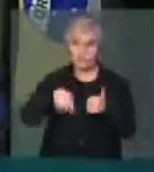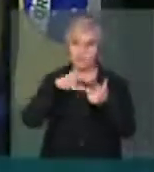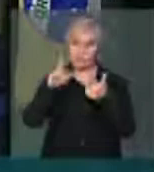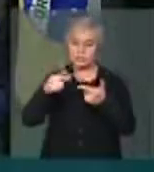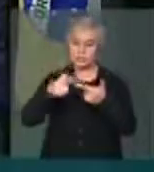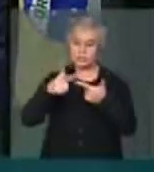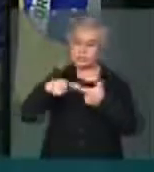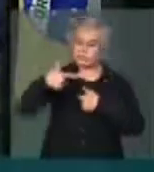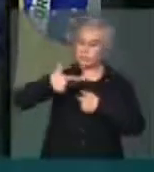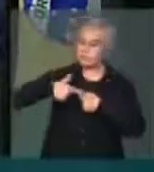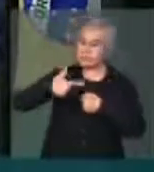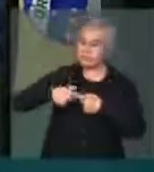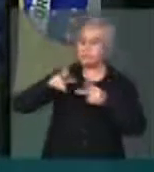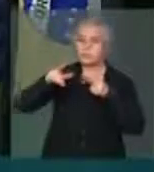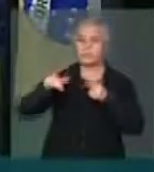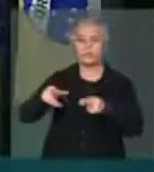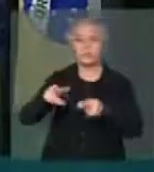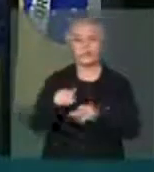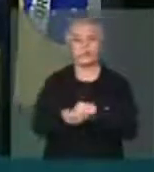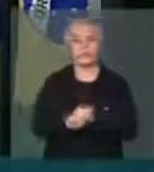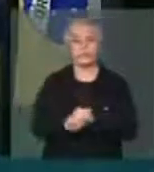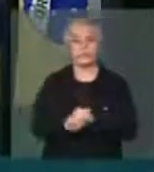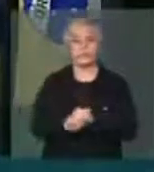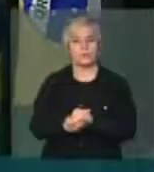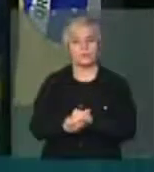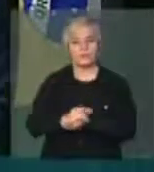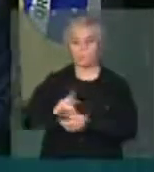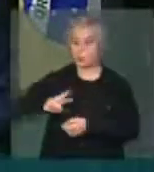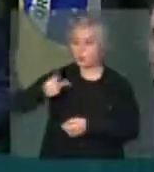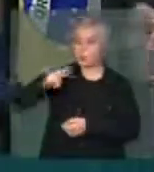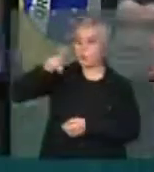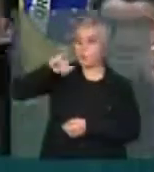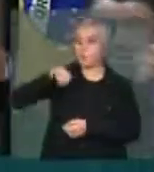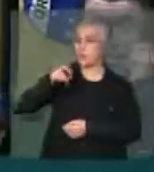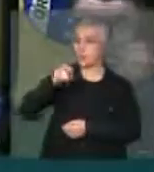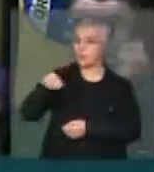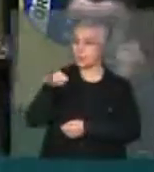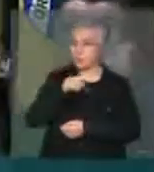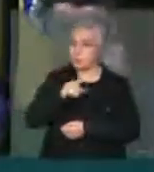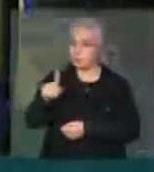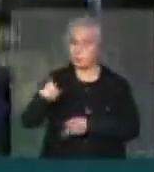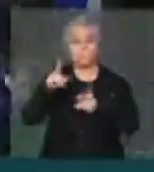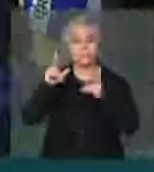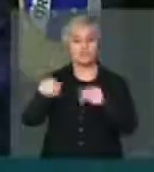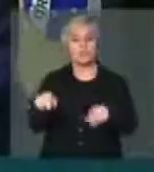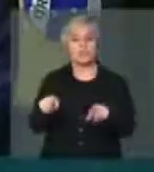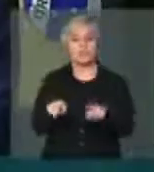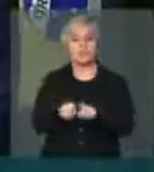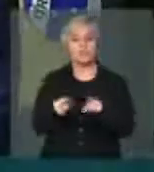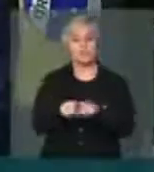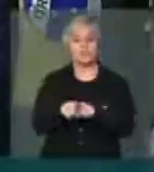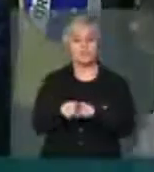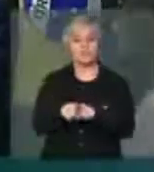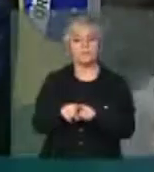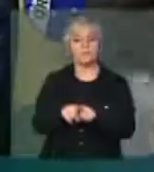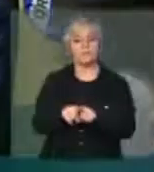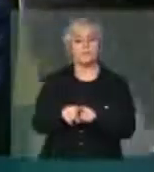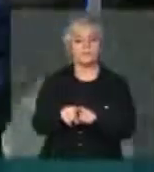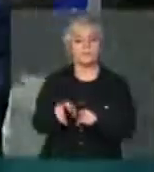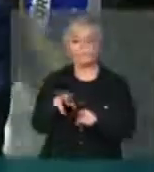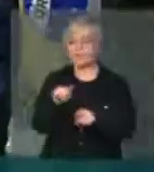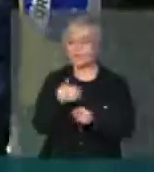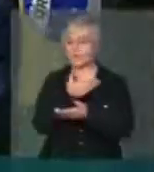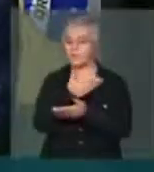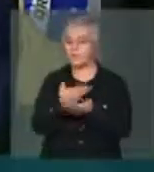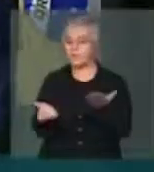combustíveis mentir com a promessa de não elevar juros mentir como fez com a promessa de não perder o